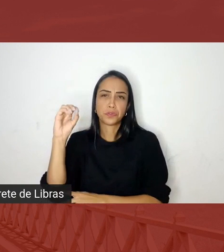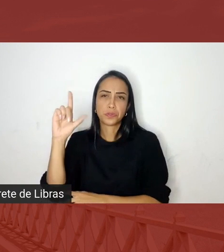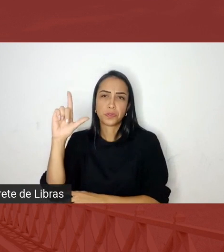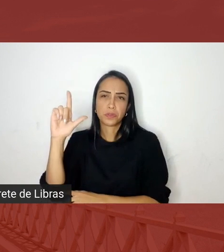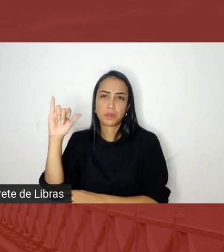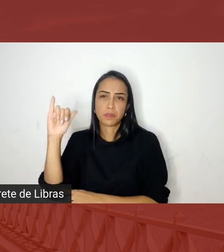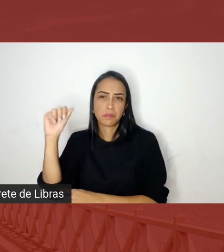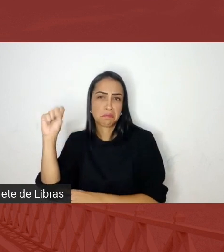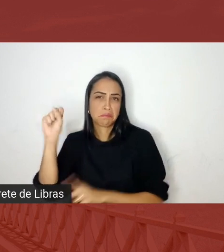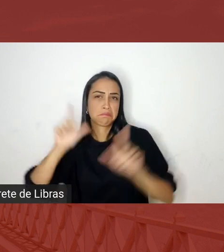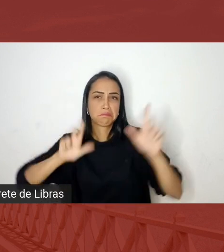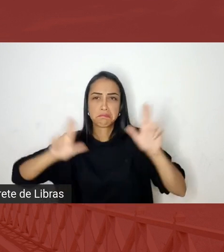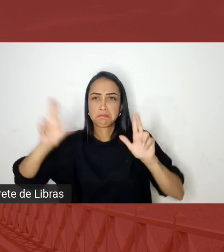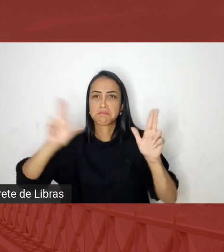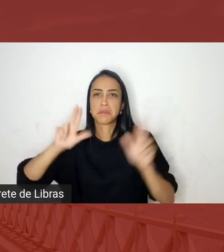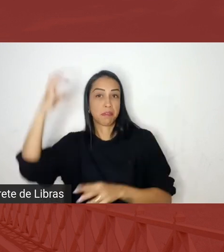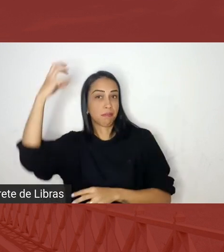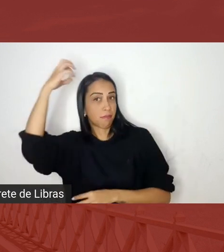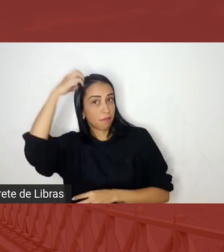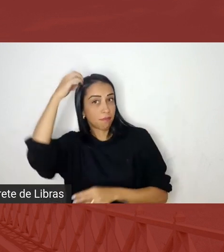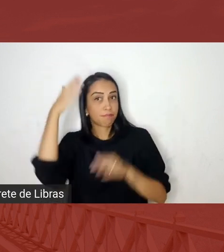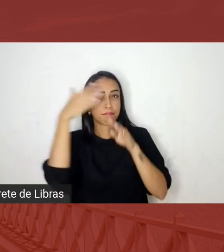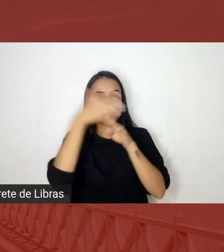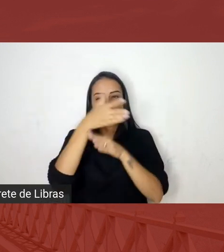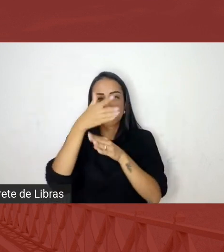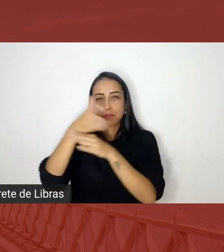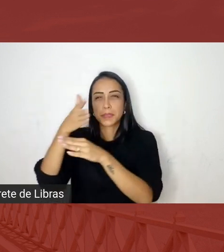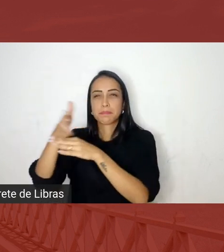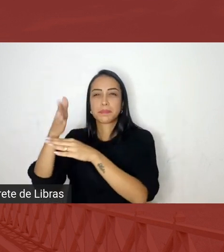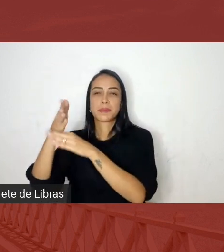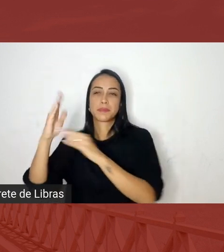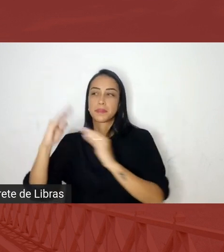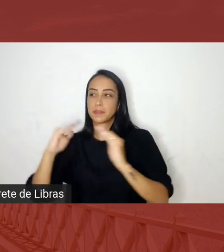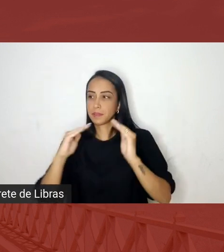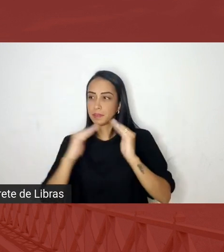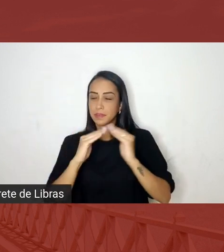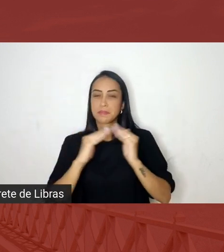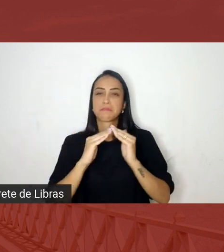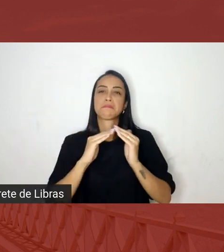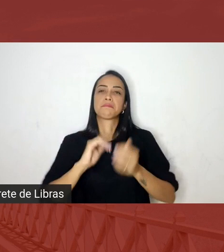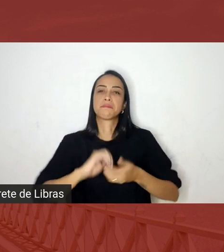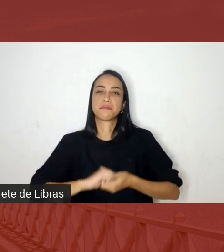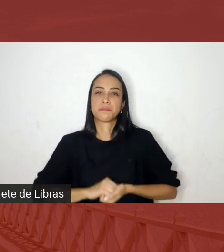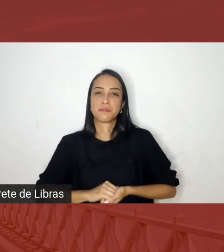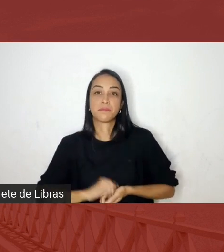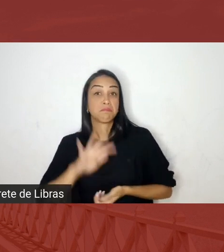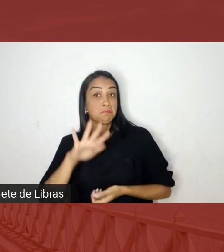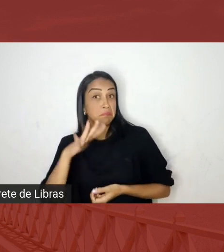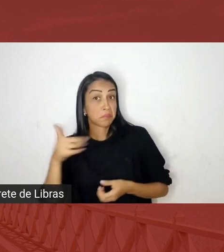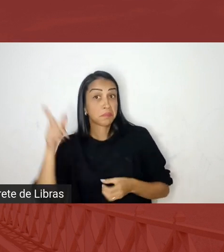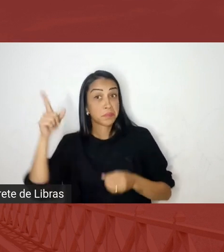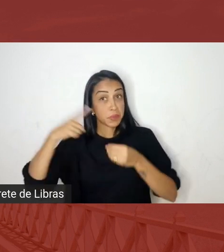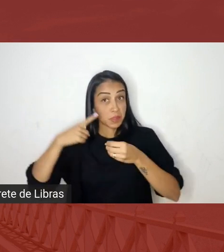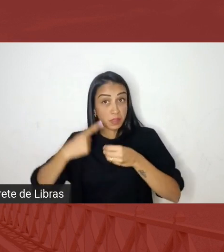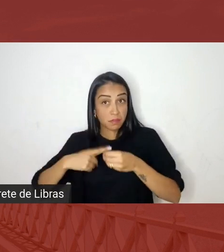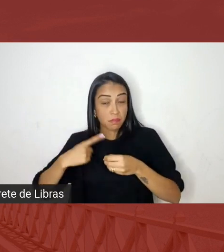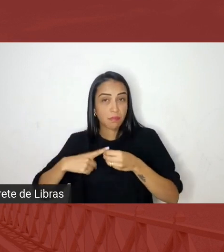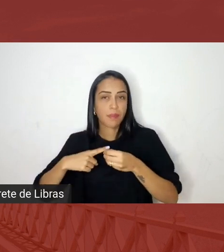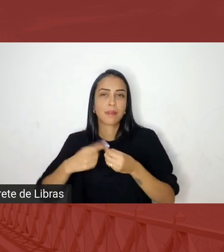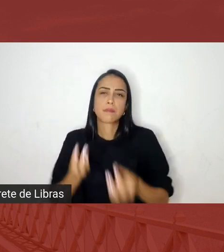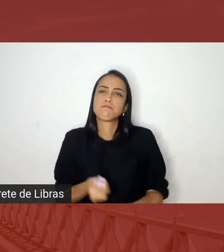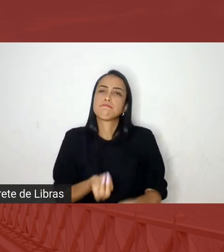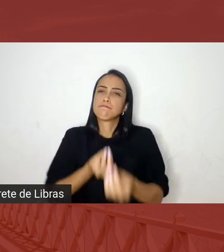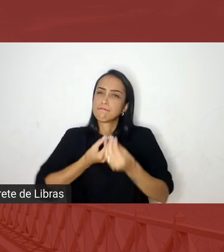pelas casas pela pela festa do divino então a cidade ela propicia esse ambiente em que